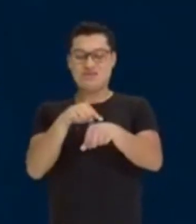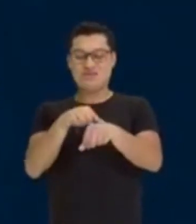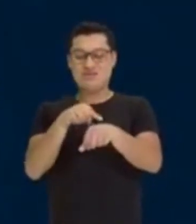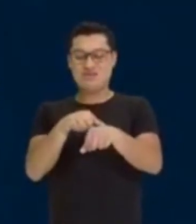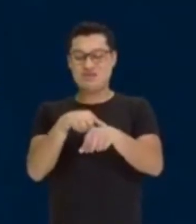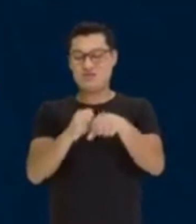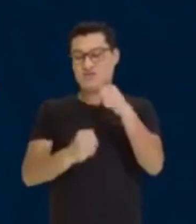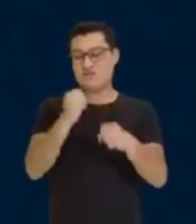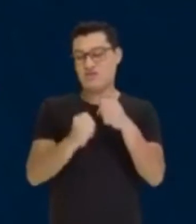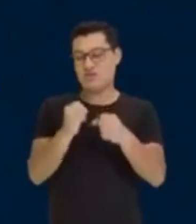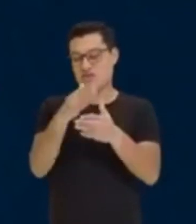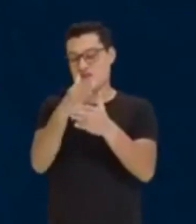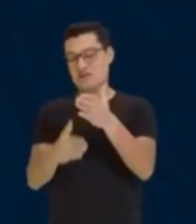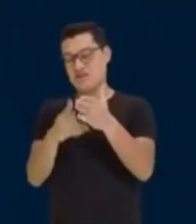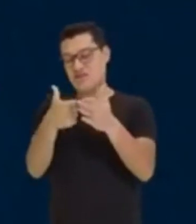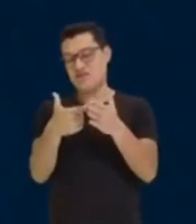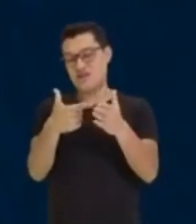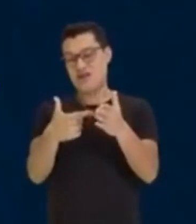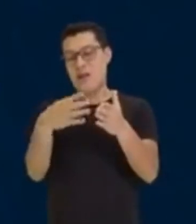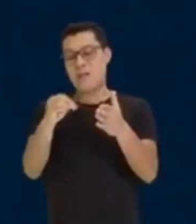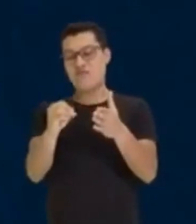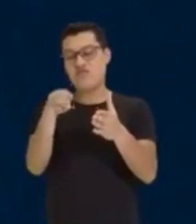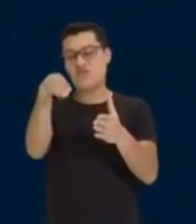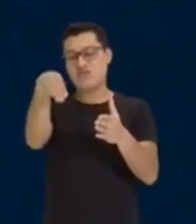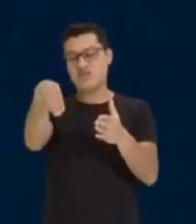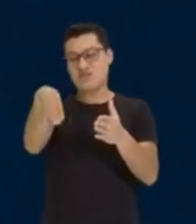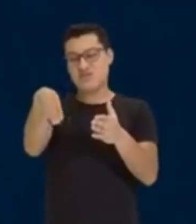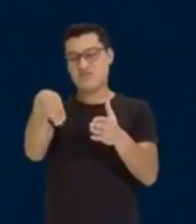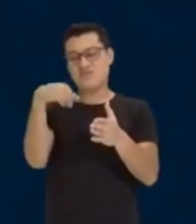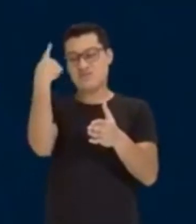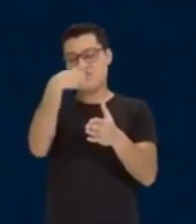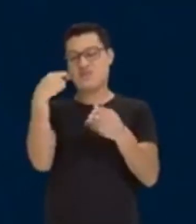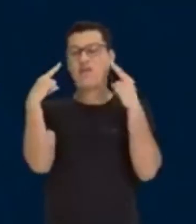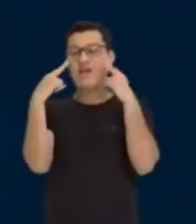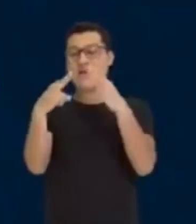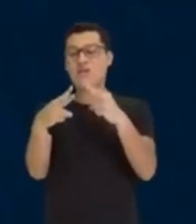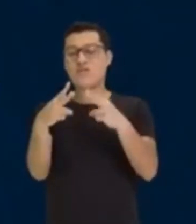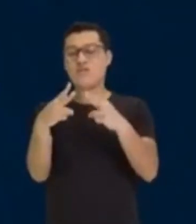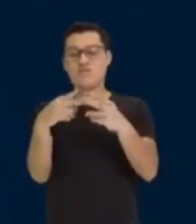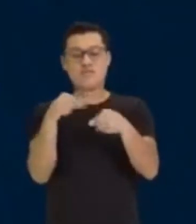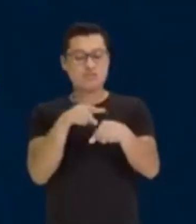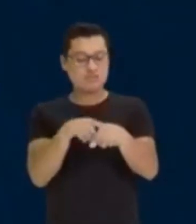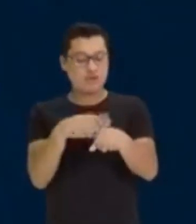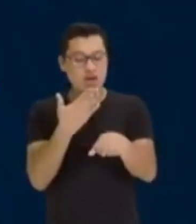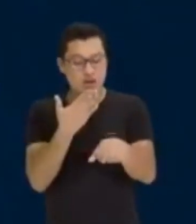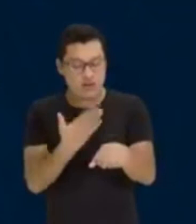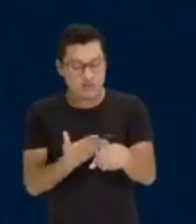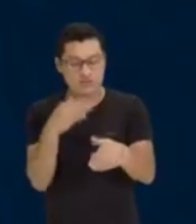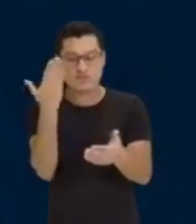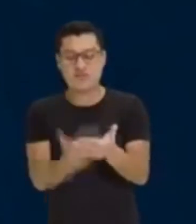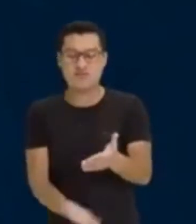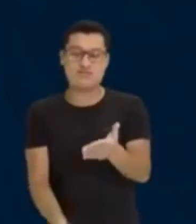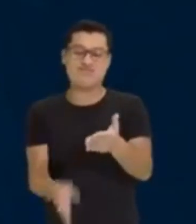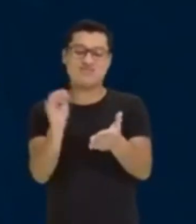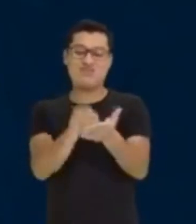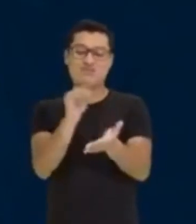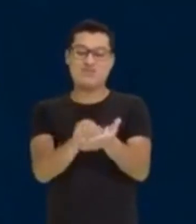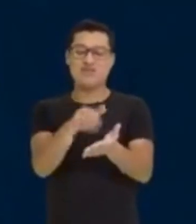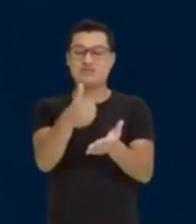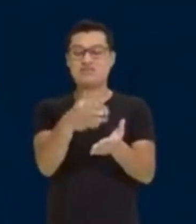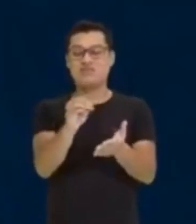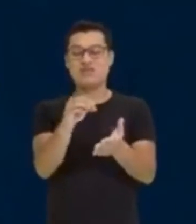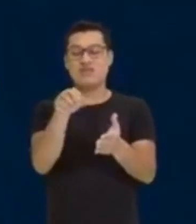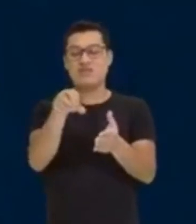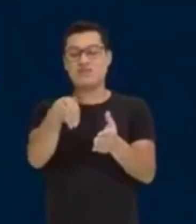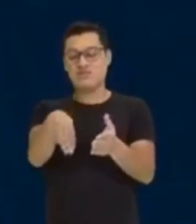percorrer a outra metade era 20 minutos, agora ele viu no relógio, só faltavam 10 minutos, o que ele teve que